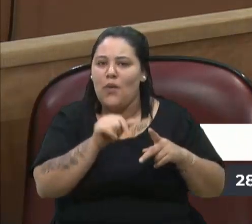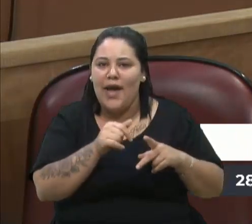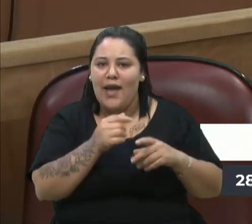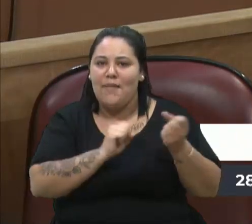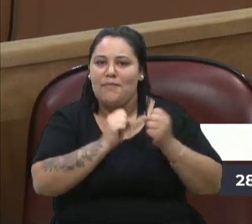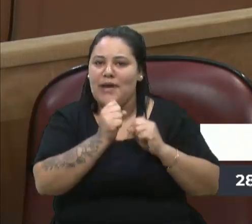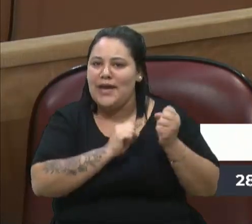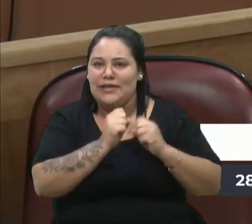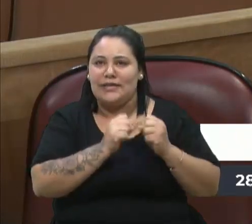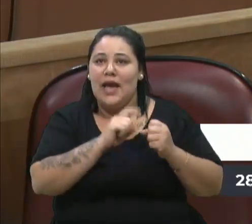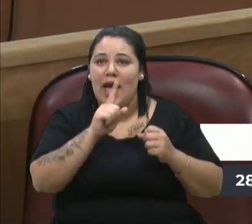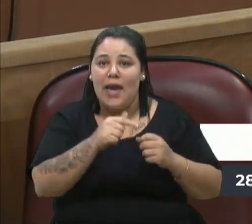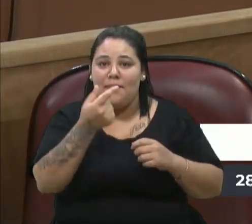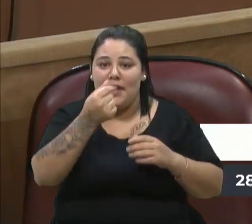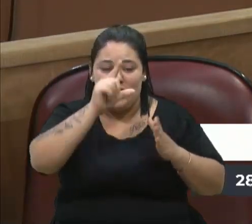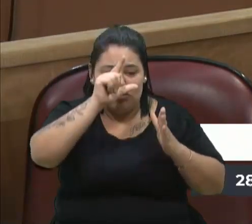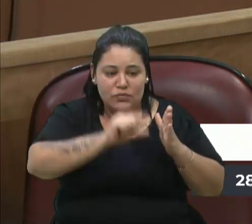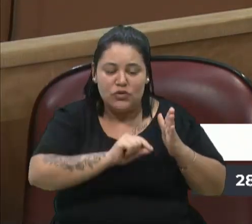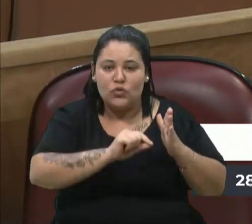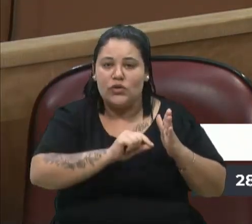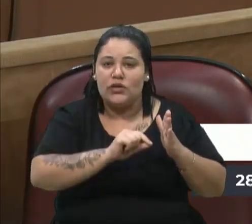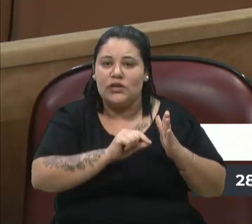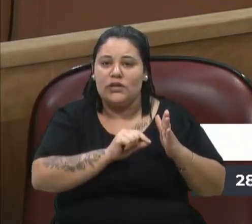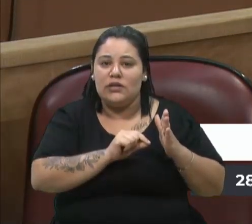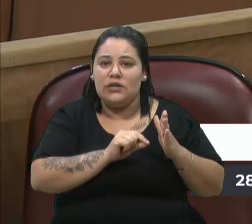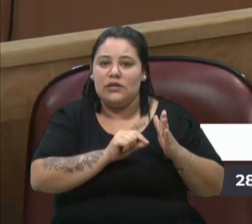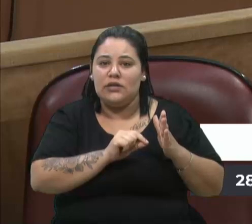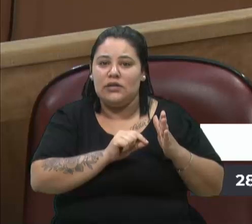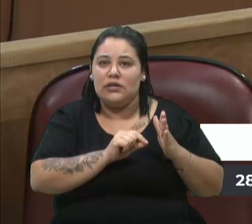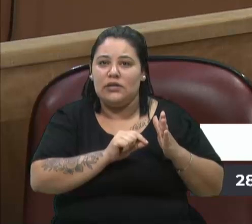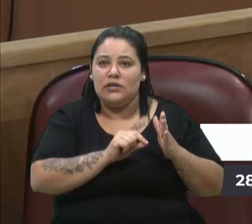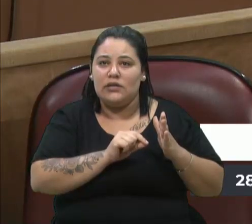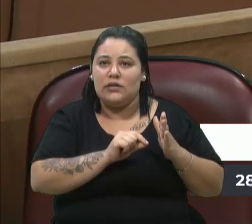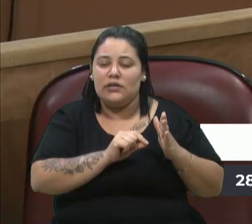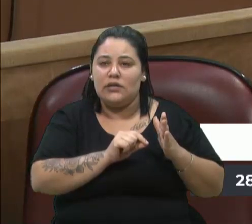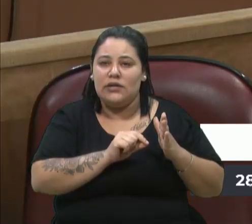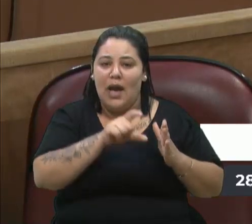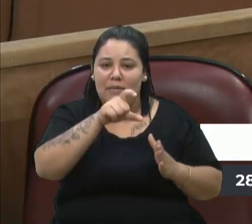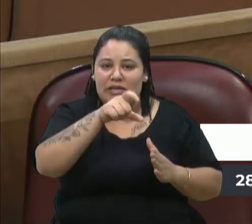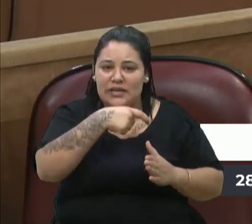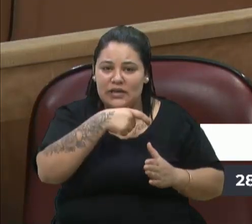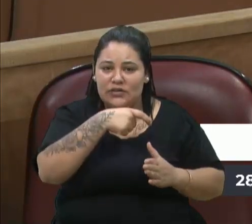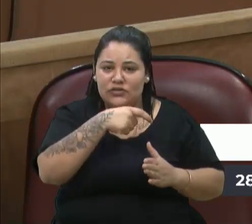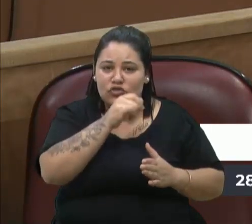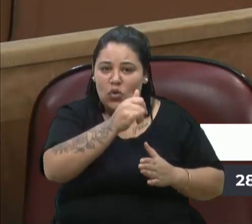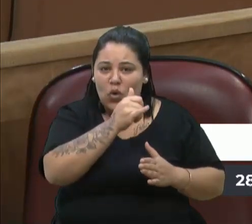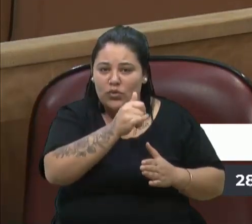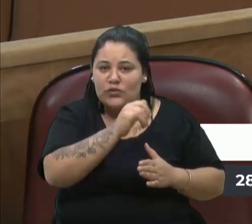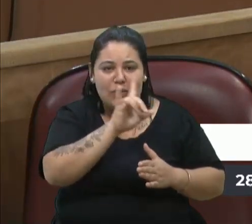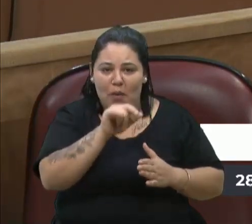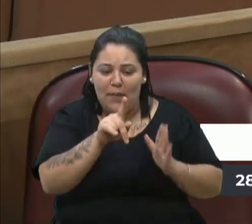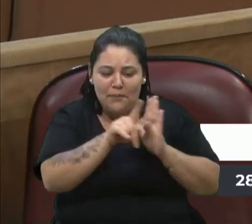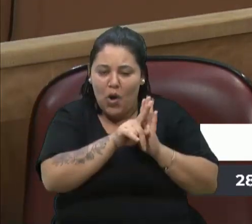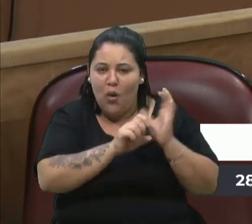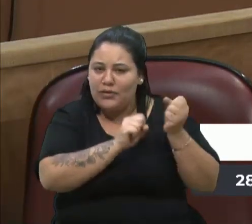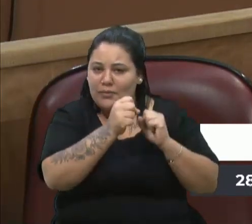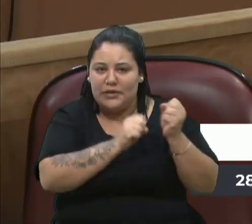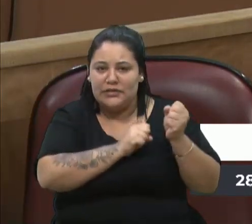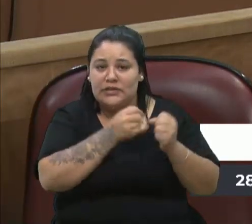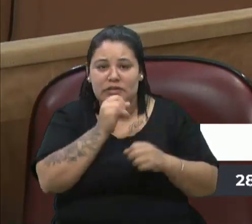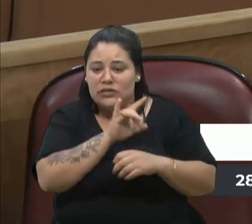a passagem do usuário que mais precisa. Não é para a empresa. Se nós não